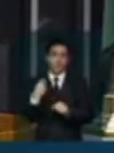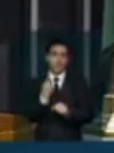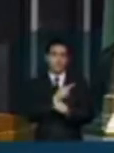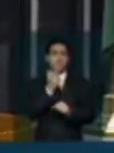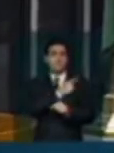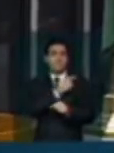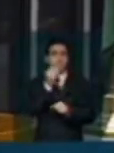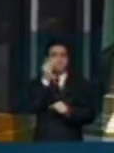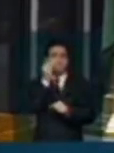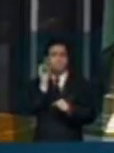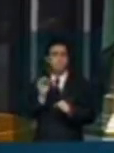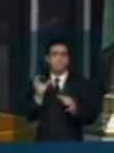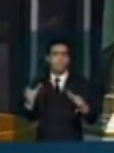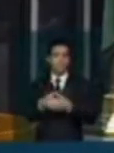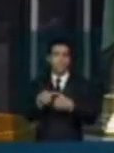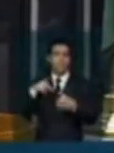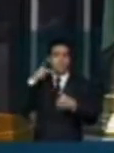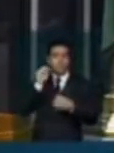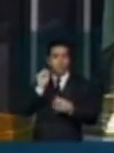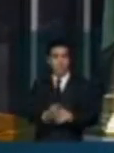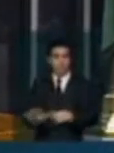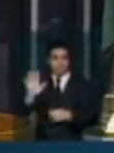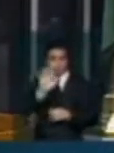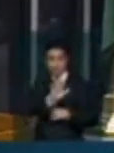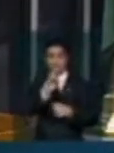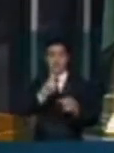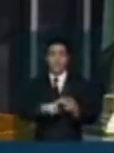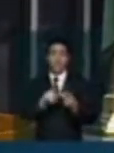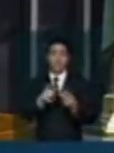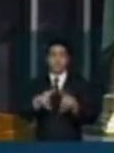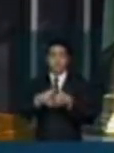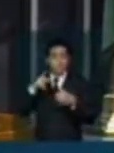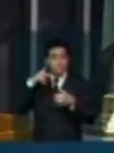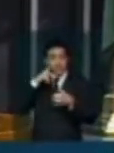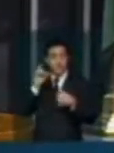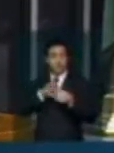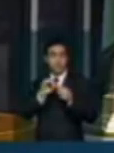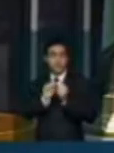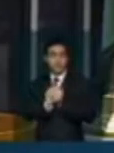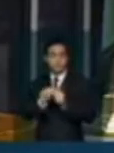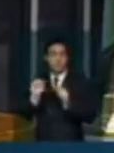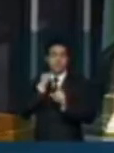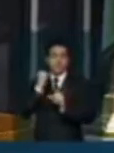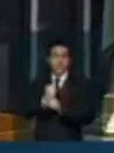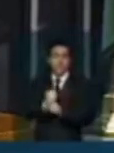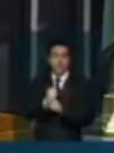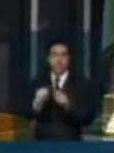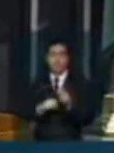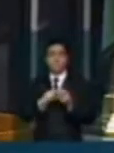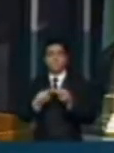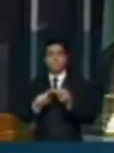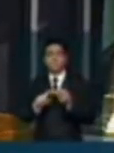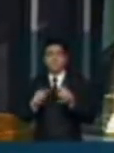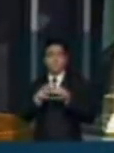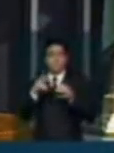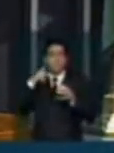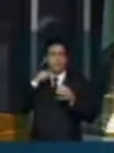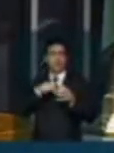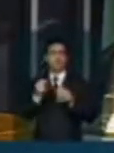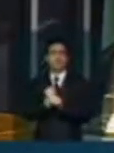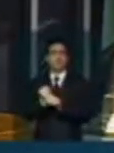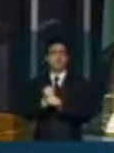um partido nacional, um partido enraizado no movimento social e um partido que por muito tempo